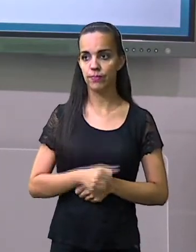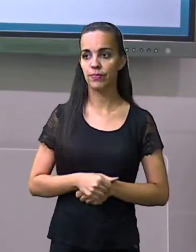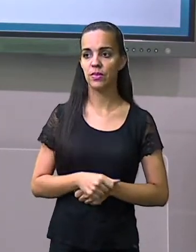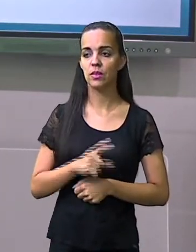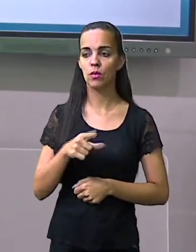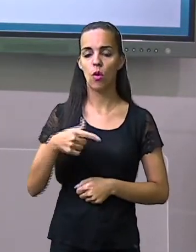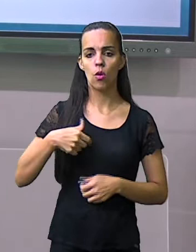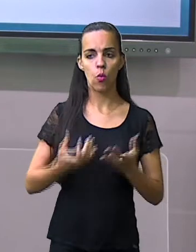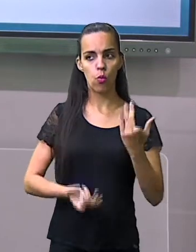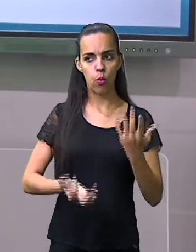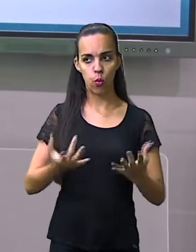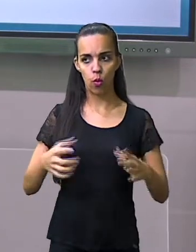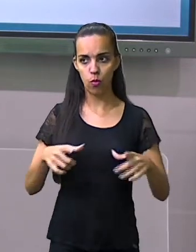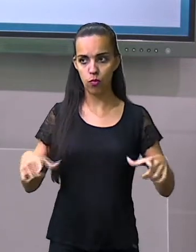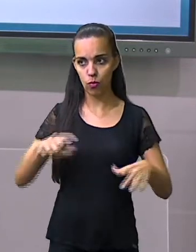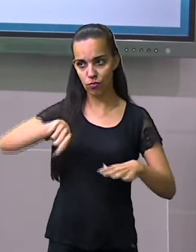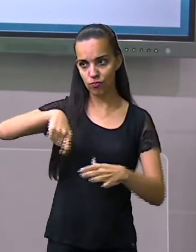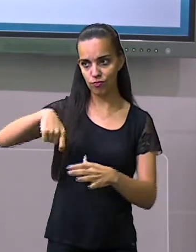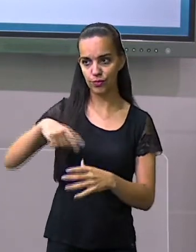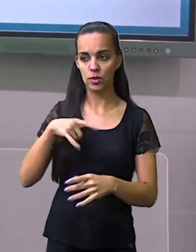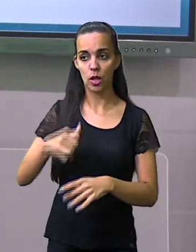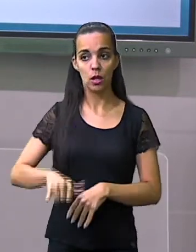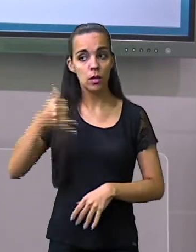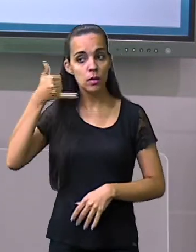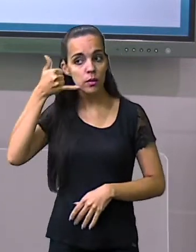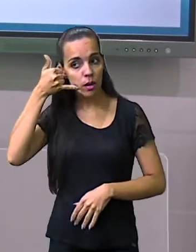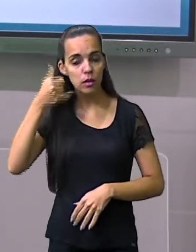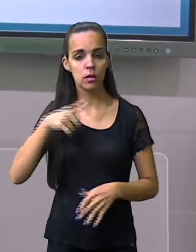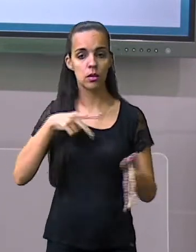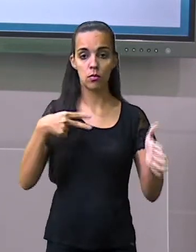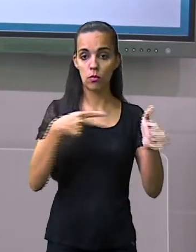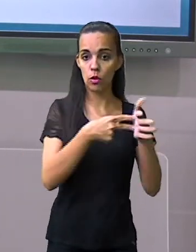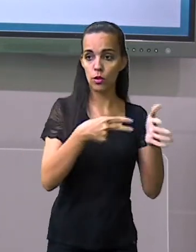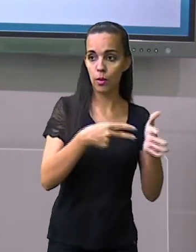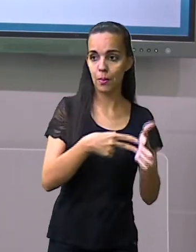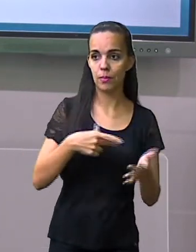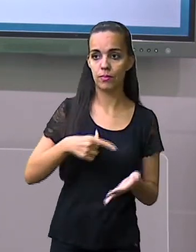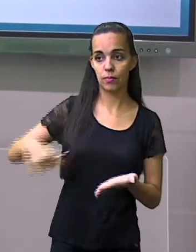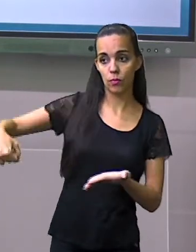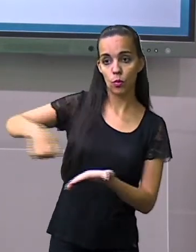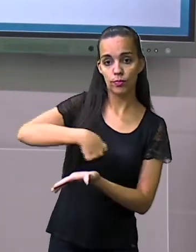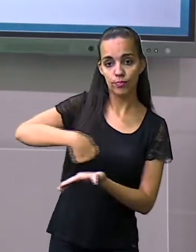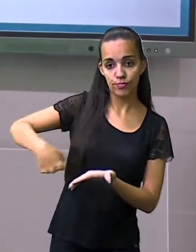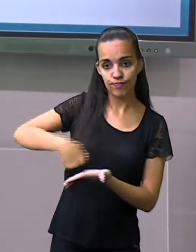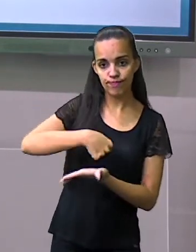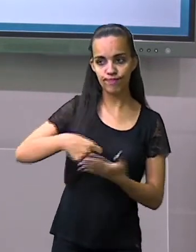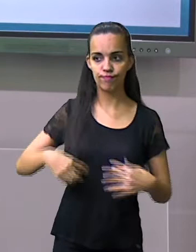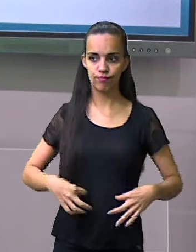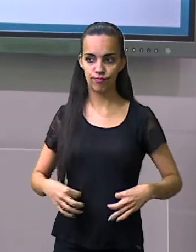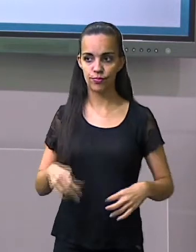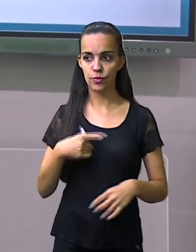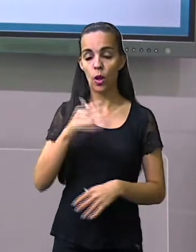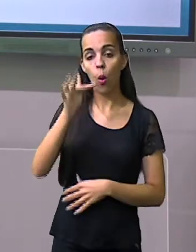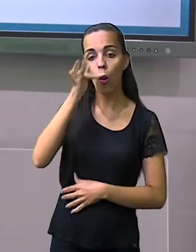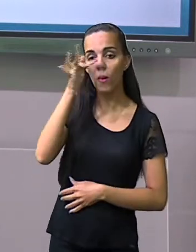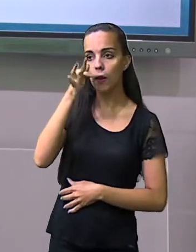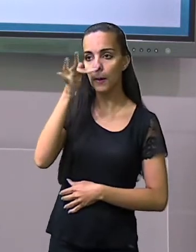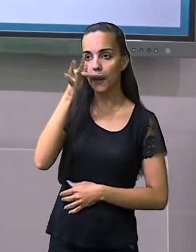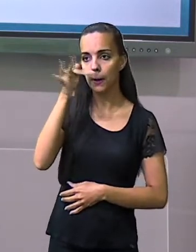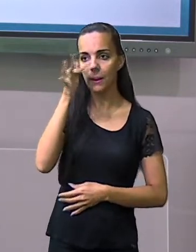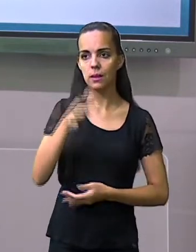fogão, um telefone, uma tomada, um ferro de passar e uma flor. favor,